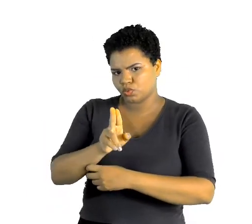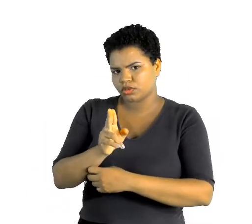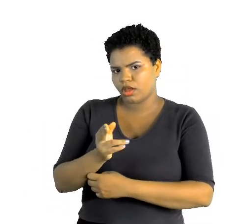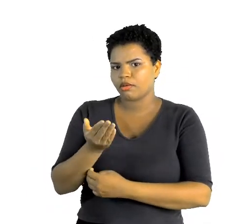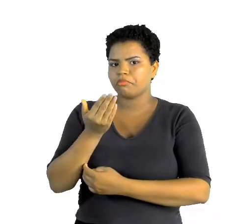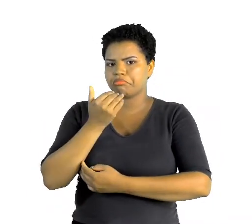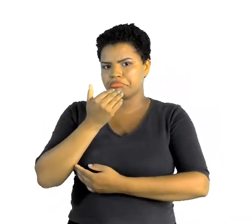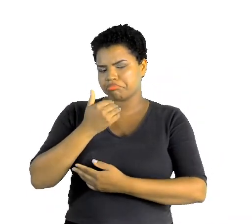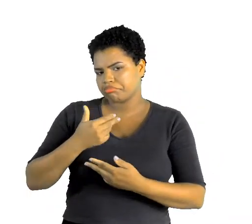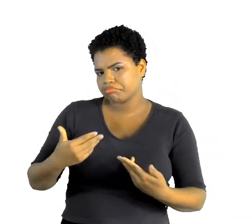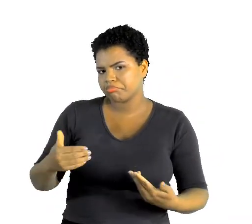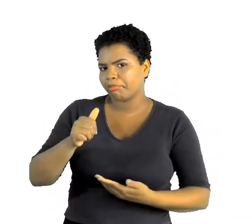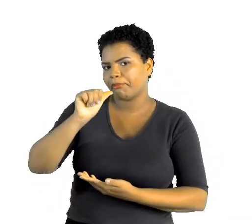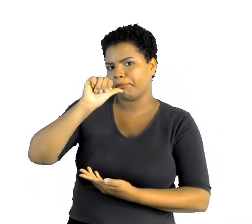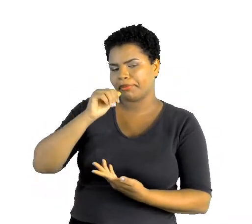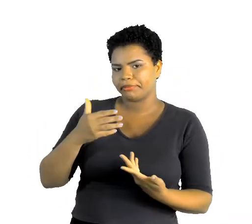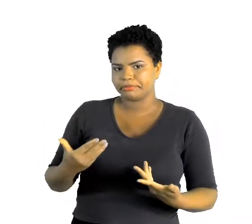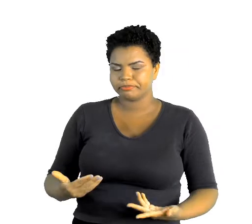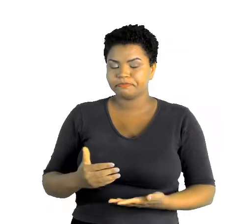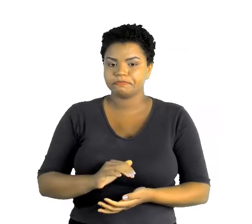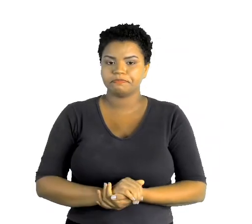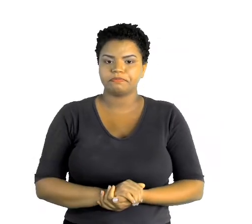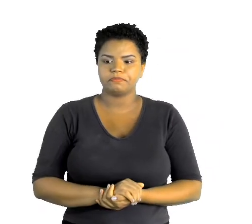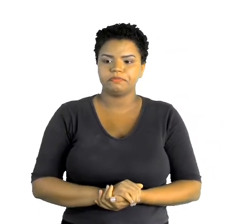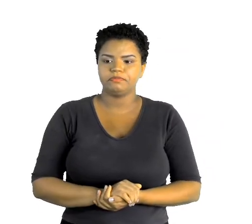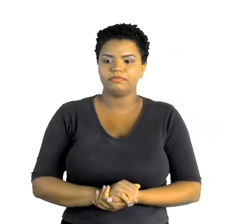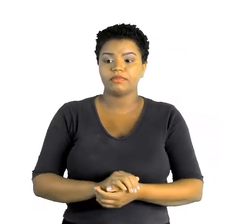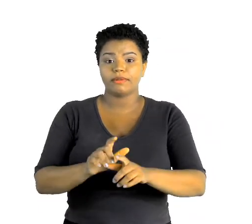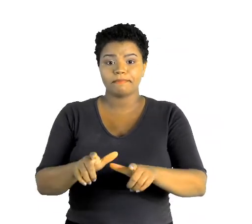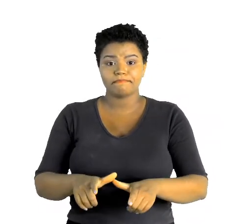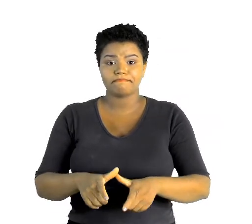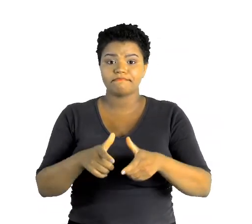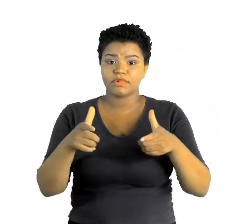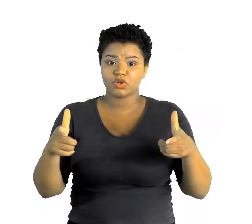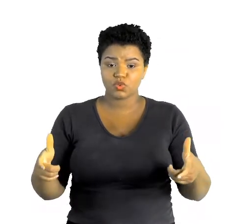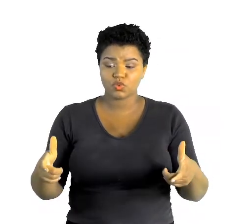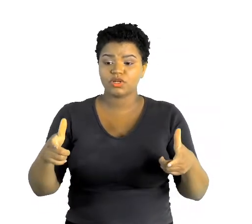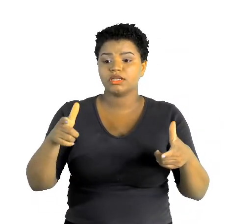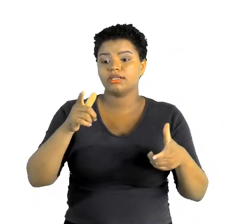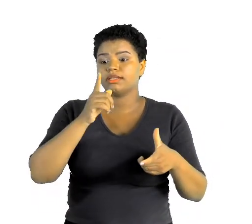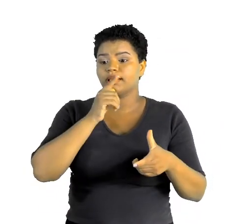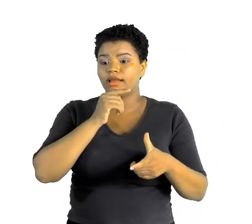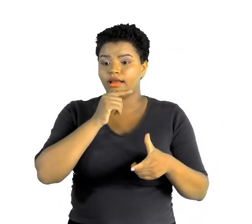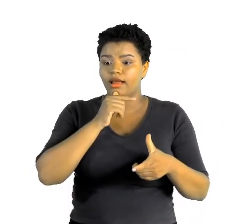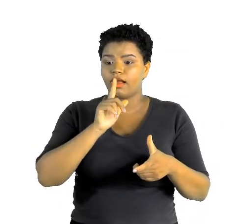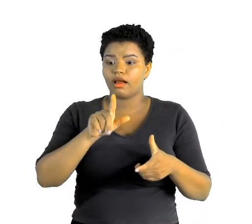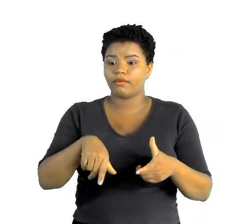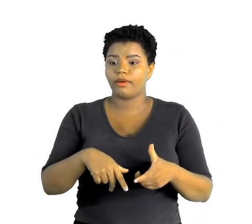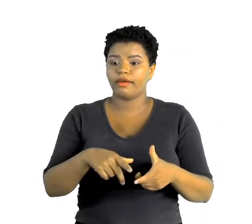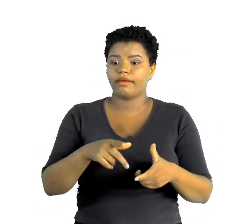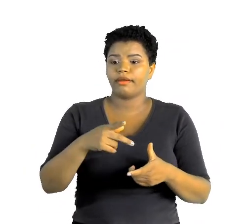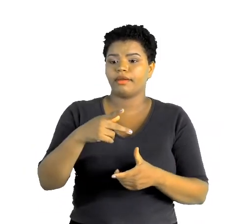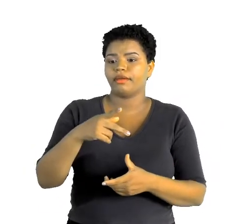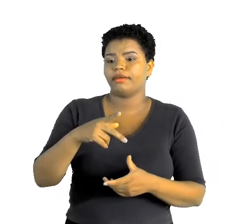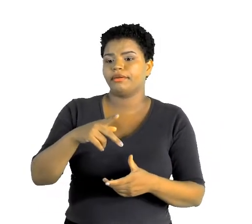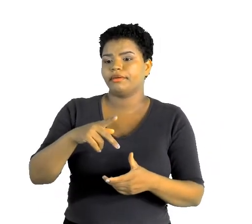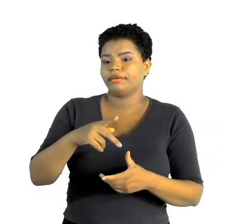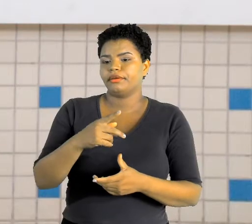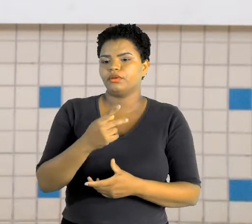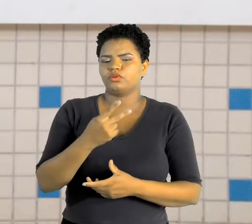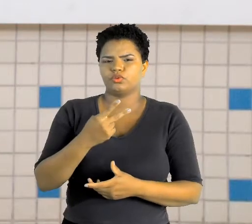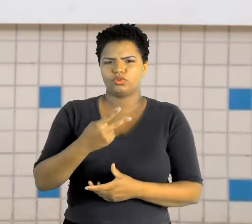E infelizmente a maior parte dessa água, ela está nos polos, polo norte e polo sul. Então, de 2